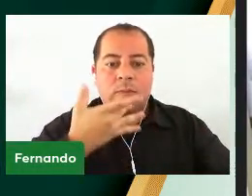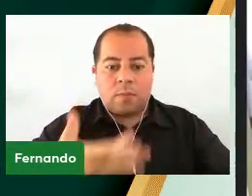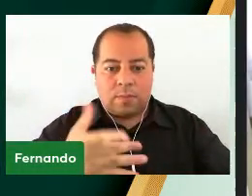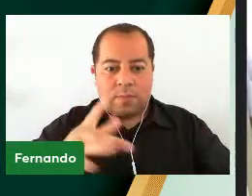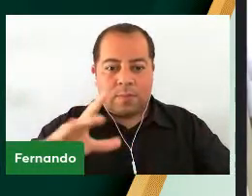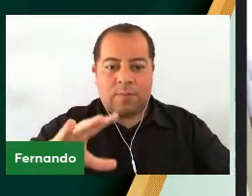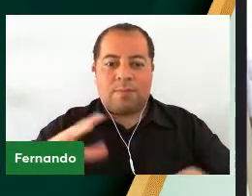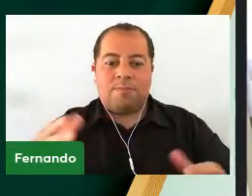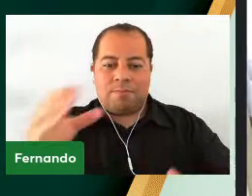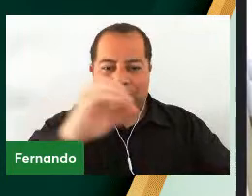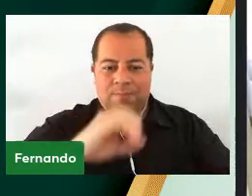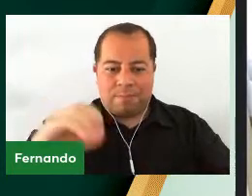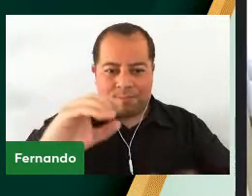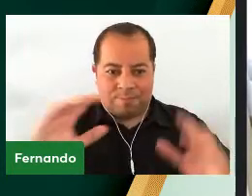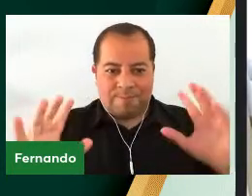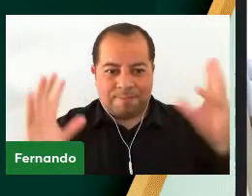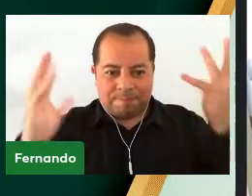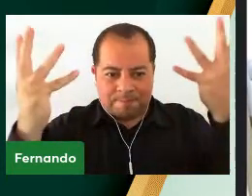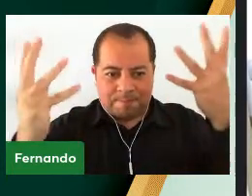excelente cerimônia.